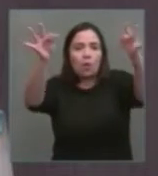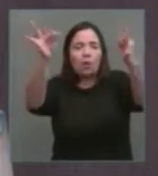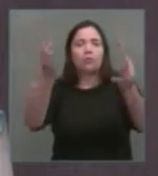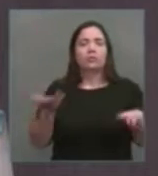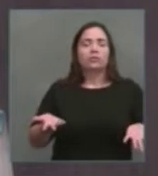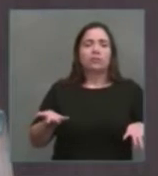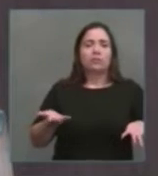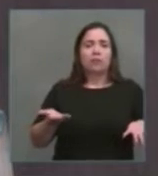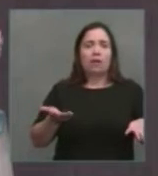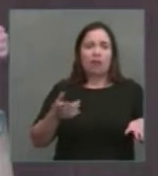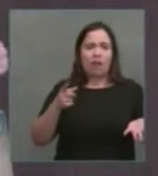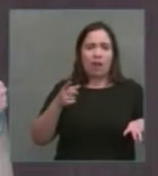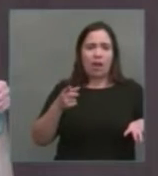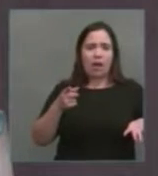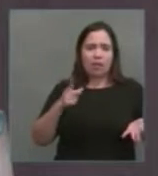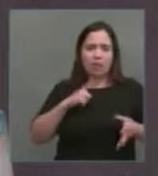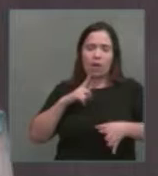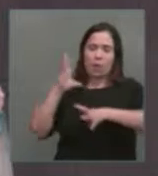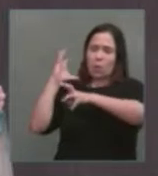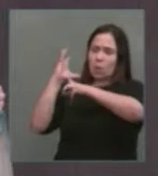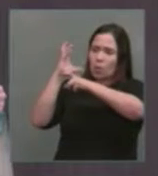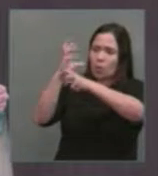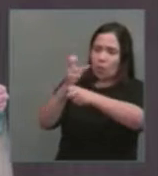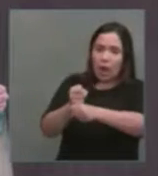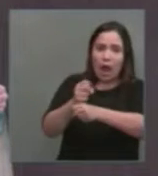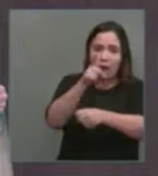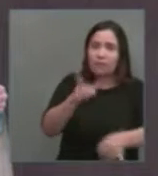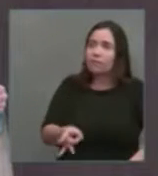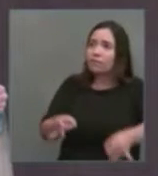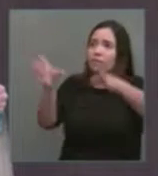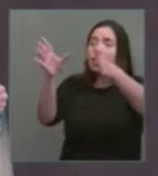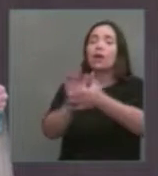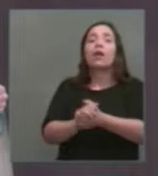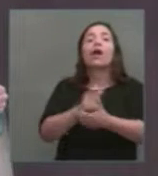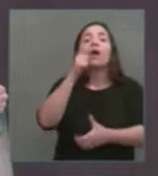para as grandes corporações. Quem é vai fazer pesquisa? Quem é vai fazer inovação?